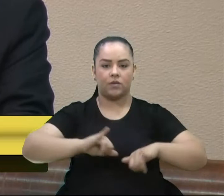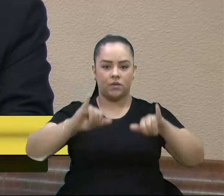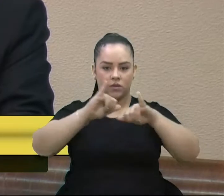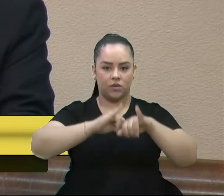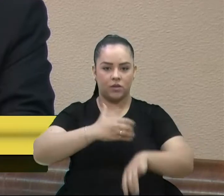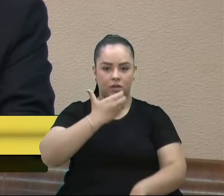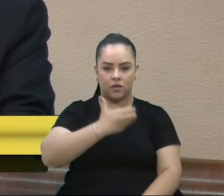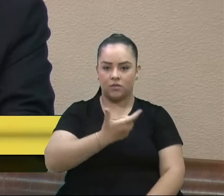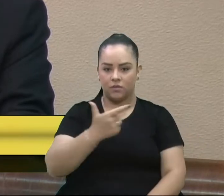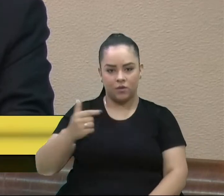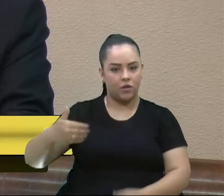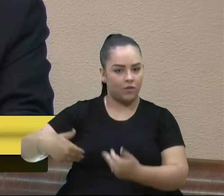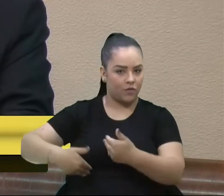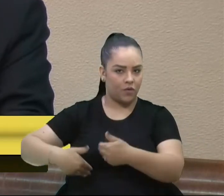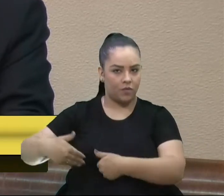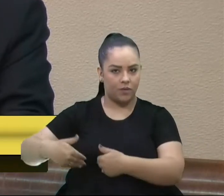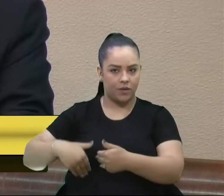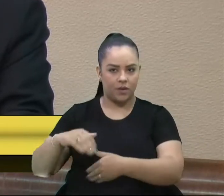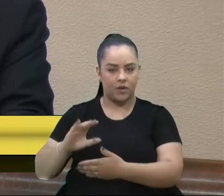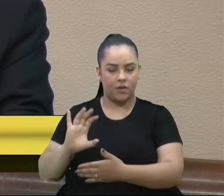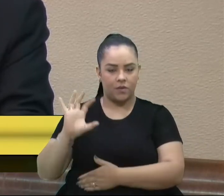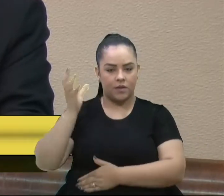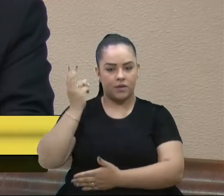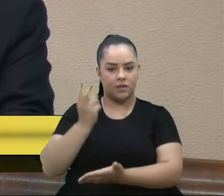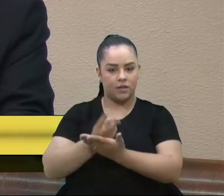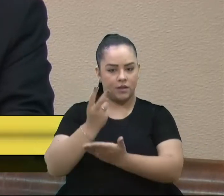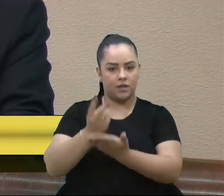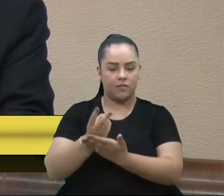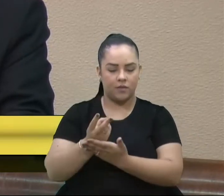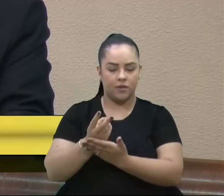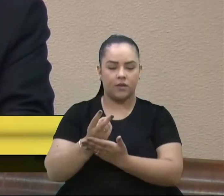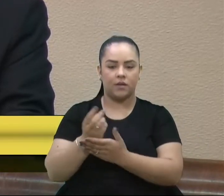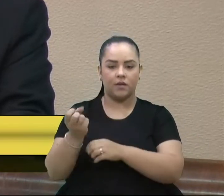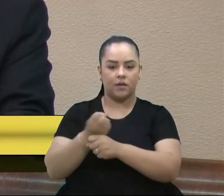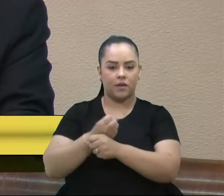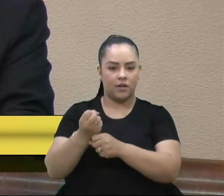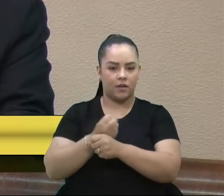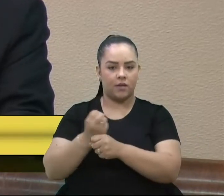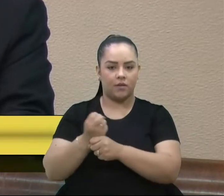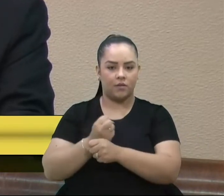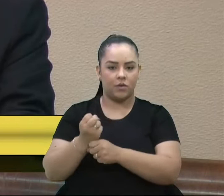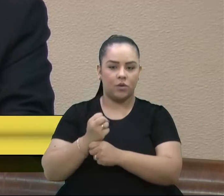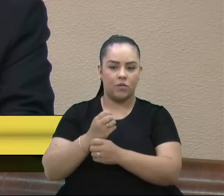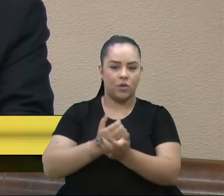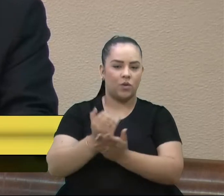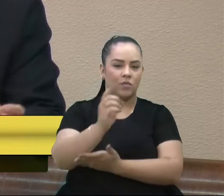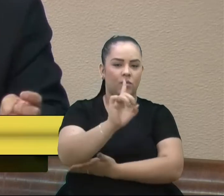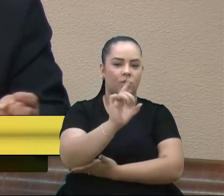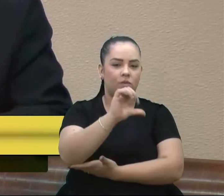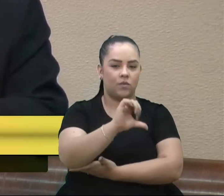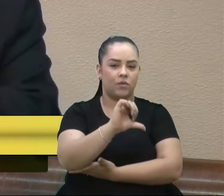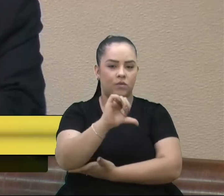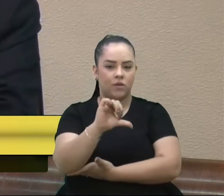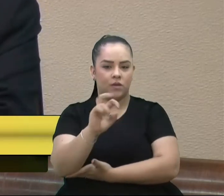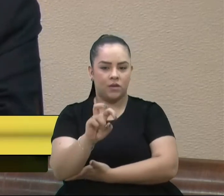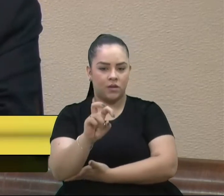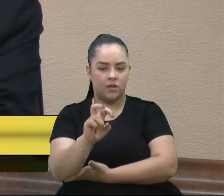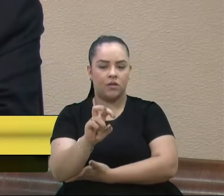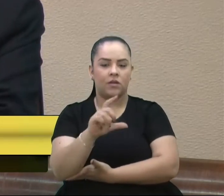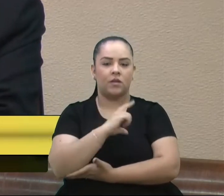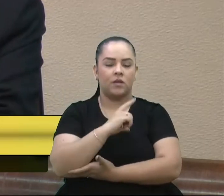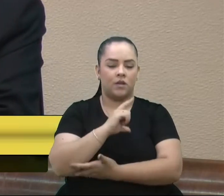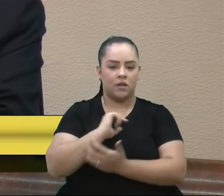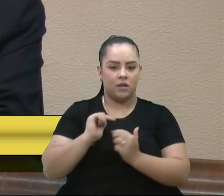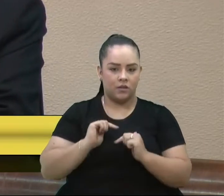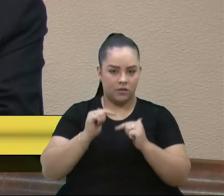Fome, que é realizada todos os anos, desde 1995, coordenado pela Ação Cidadania,